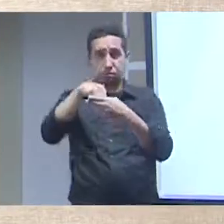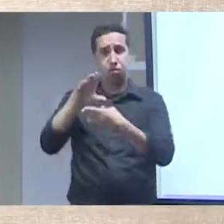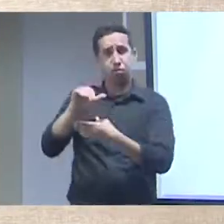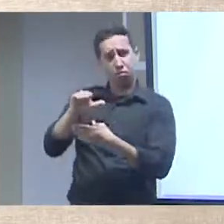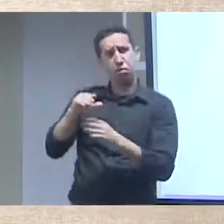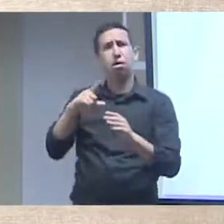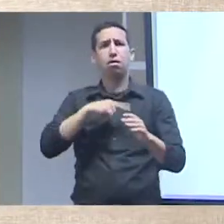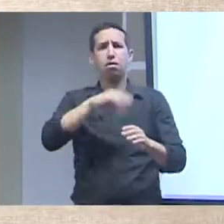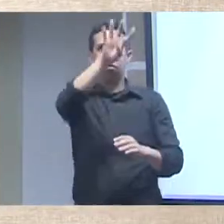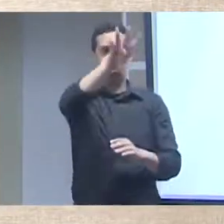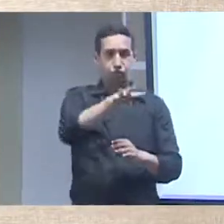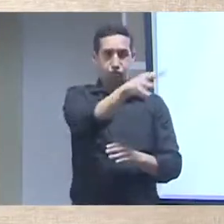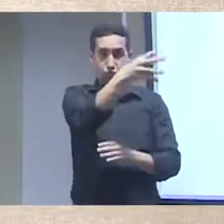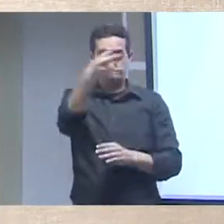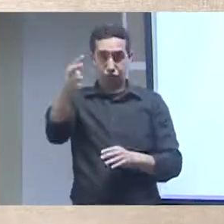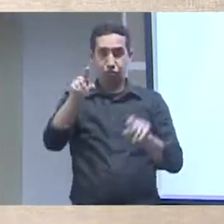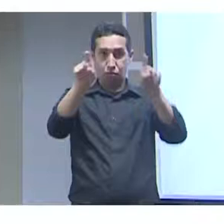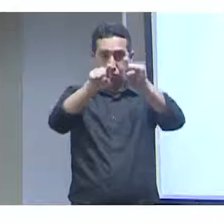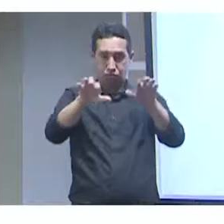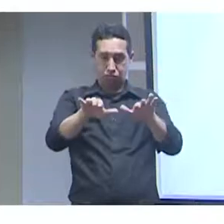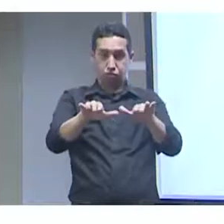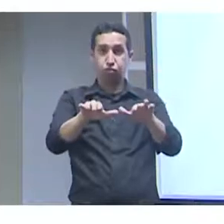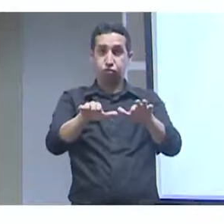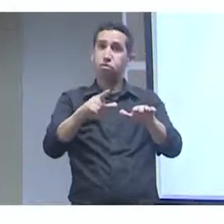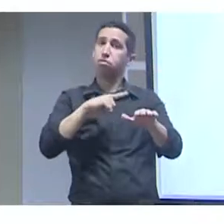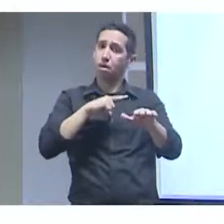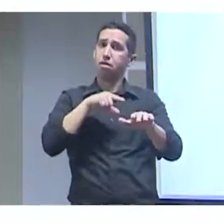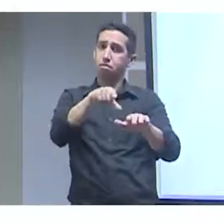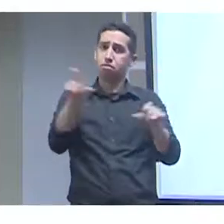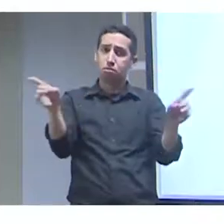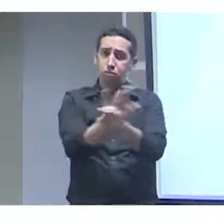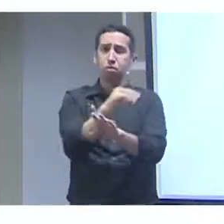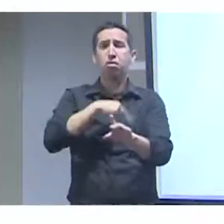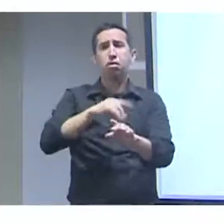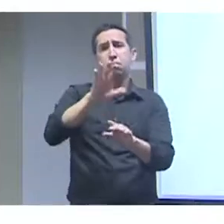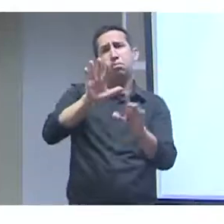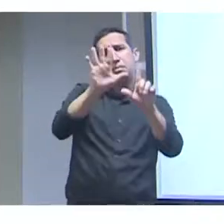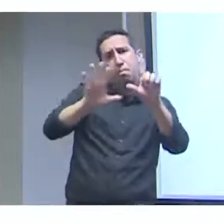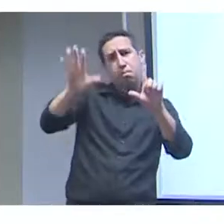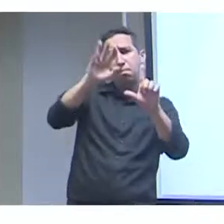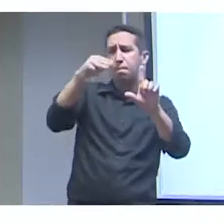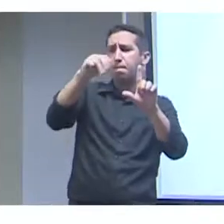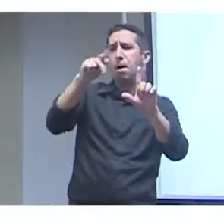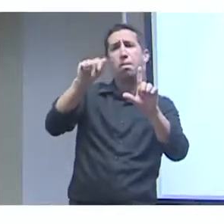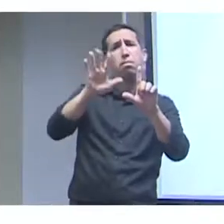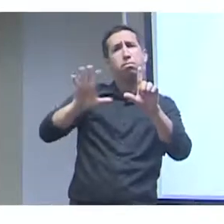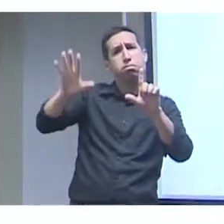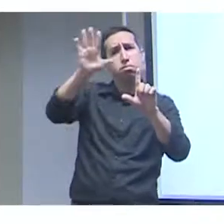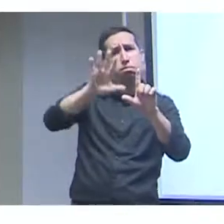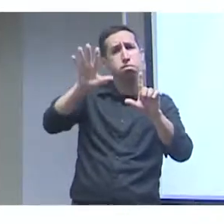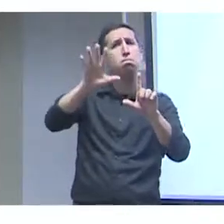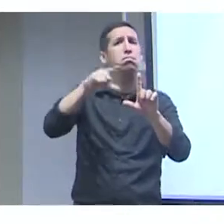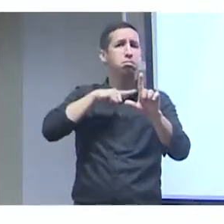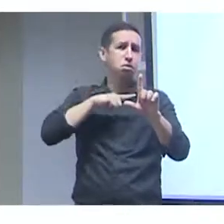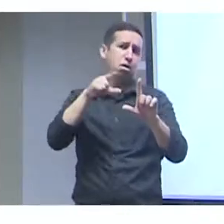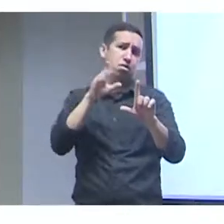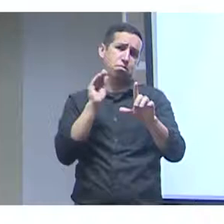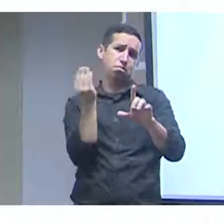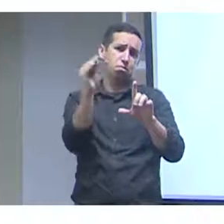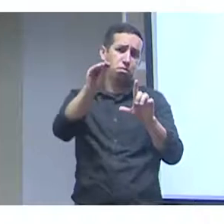de dados. desde os objetos que estão lá nas coleções científicas a planilhas em computadores dos pesquisadores,